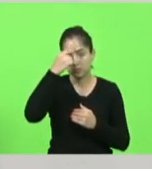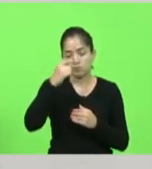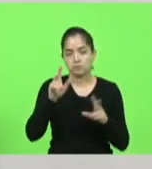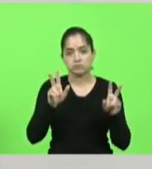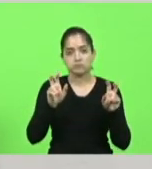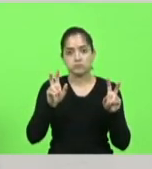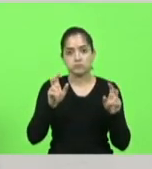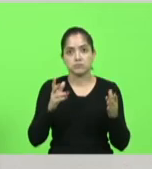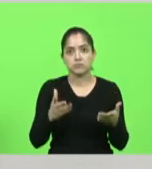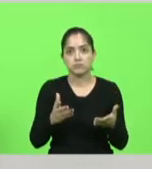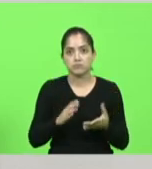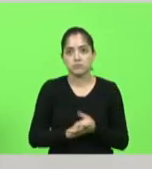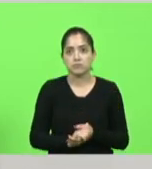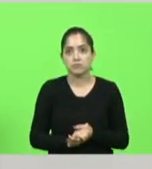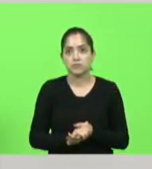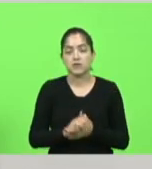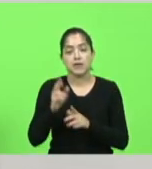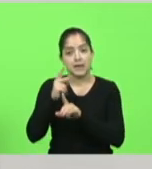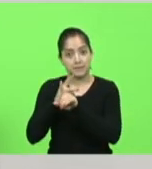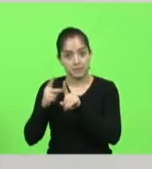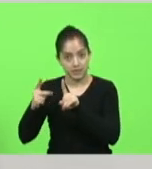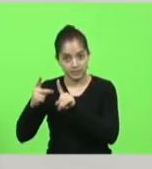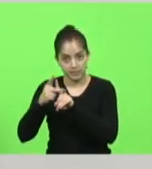A nossa previdência